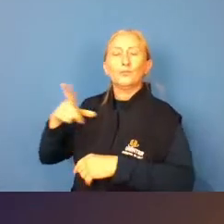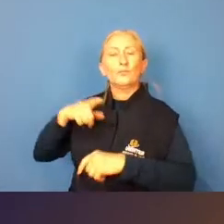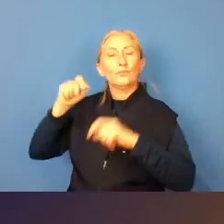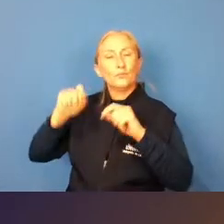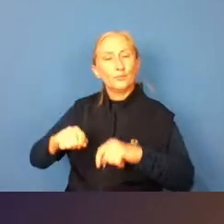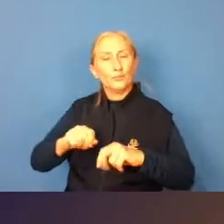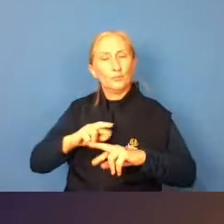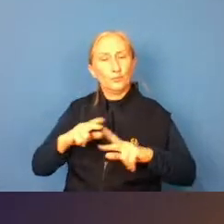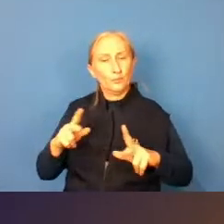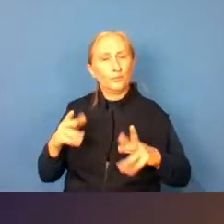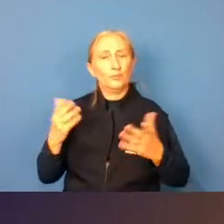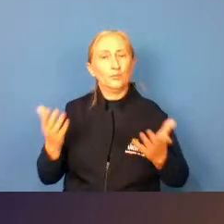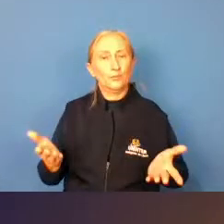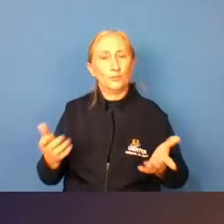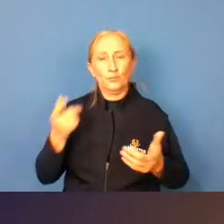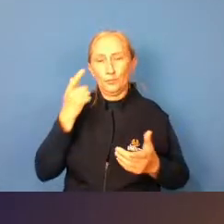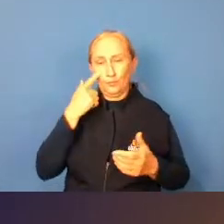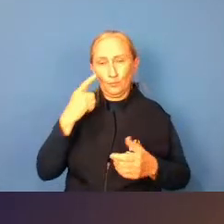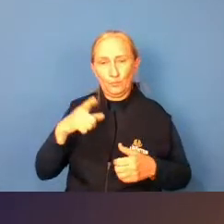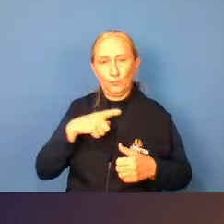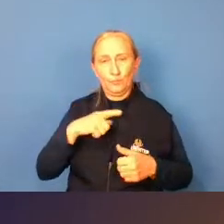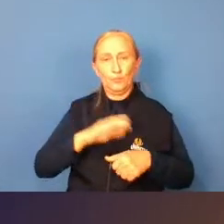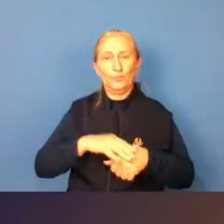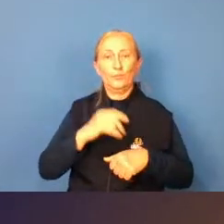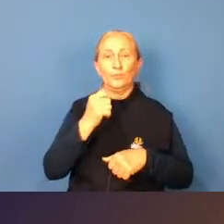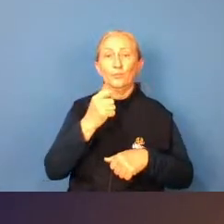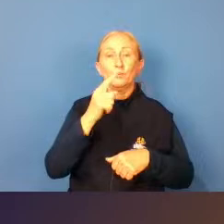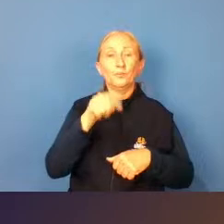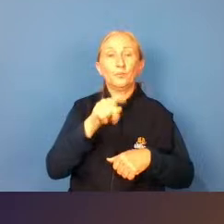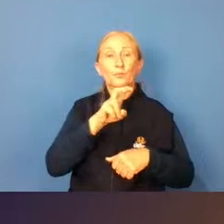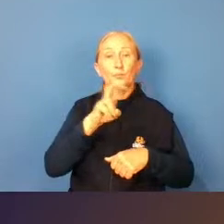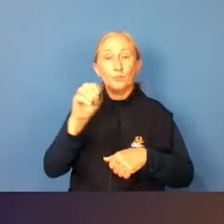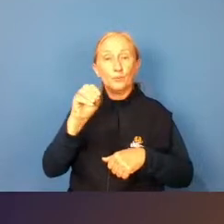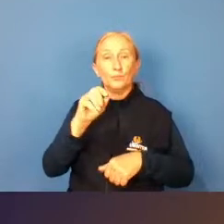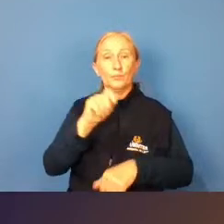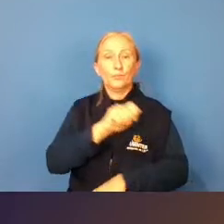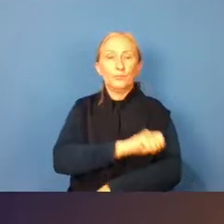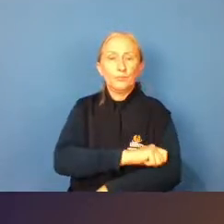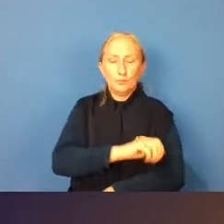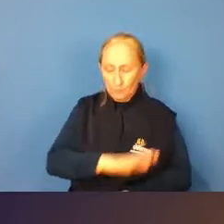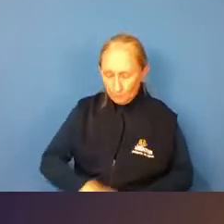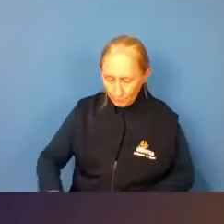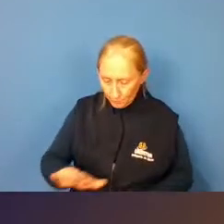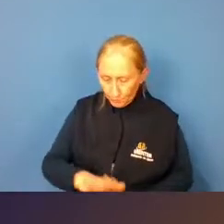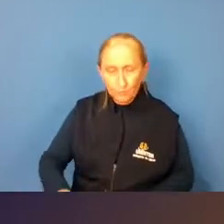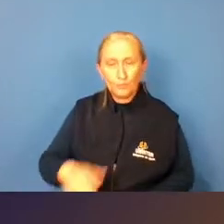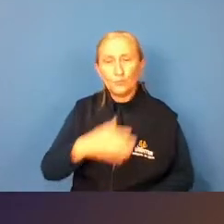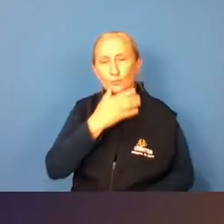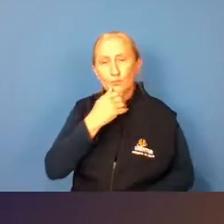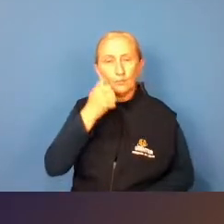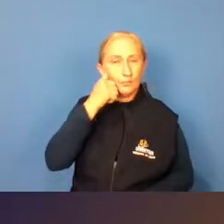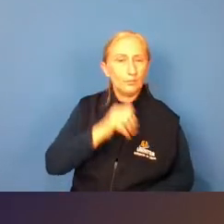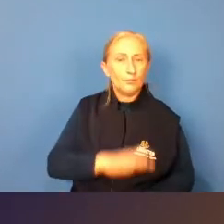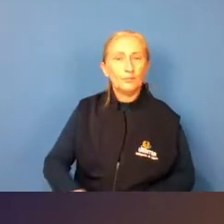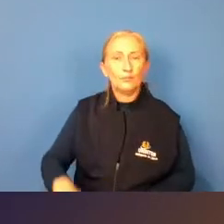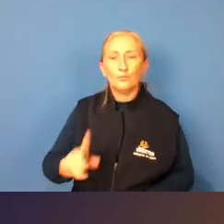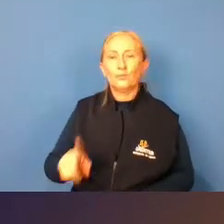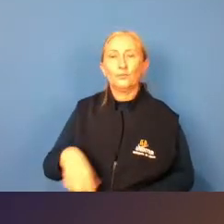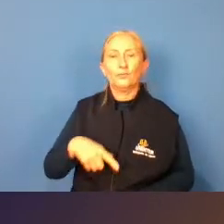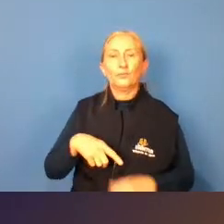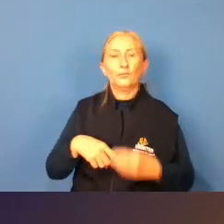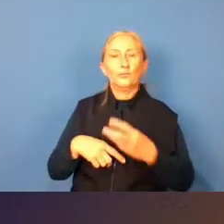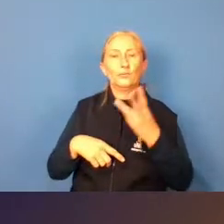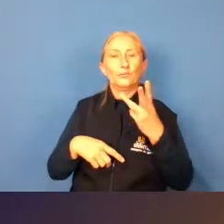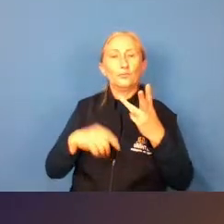temos olha só nós temos quase 1500 alunos alunas pequenas lá no nosso estúdio de balé e nós temos três